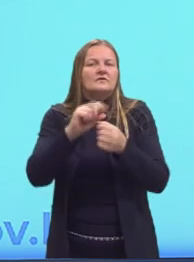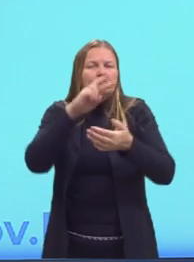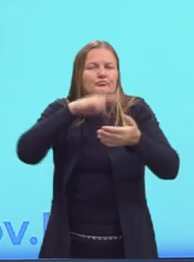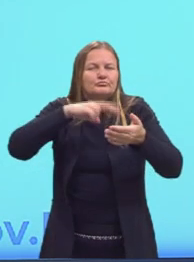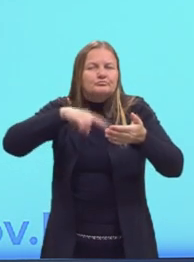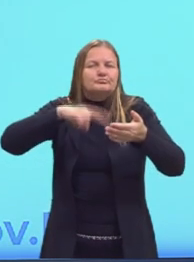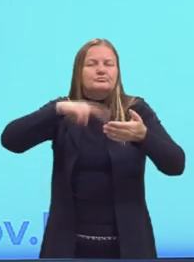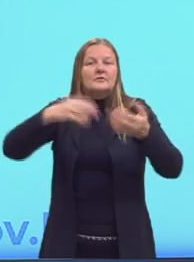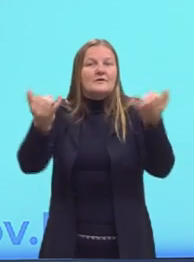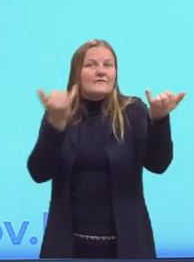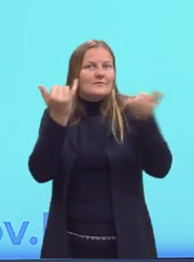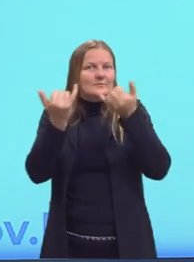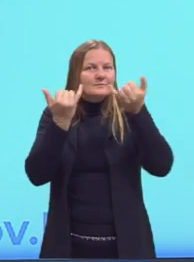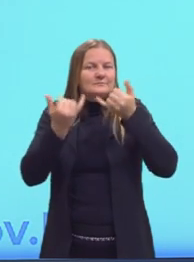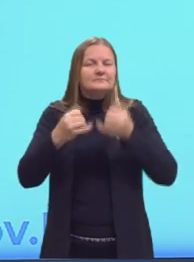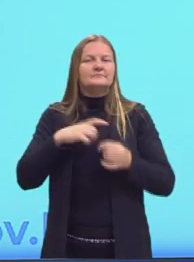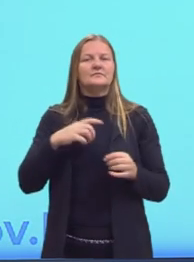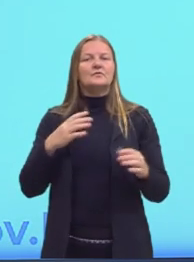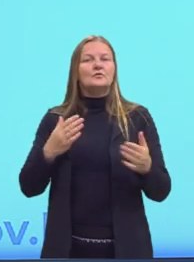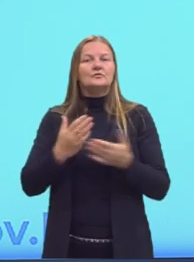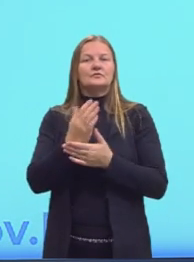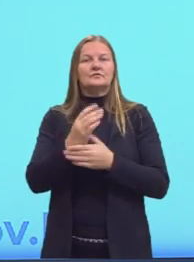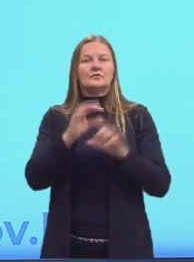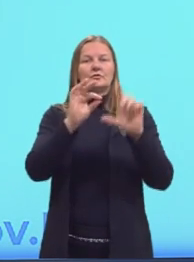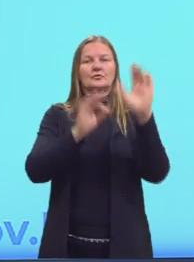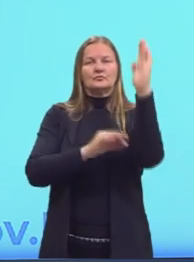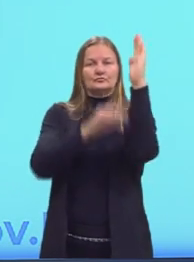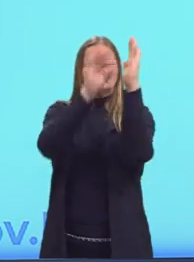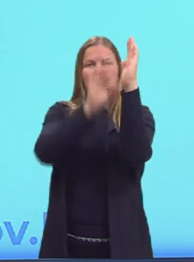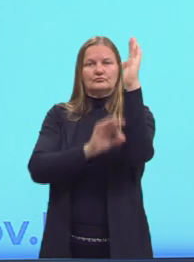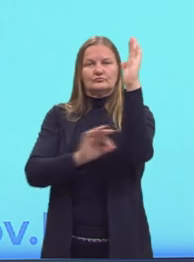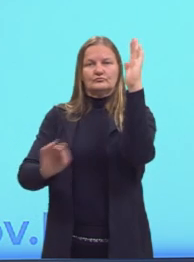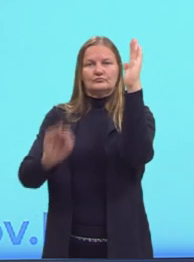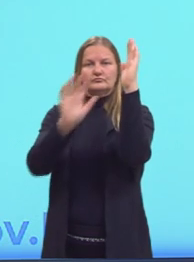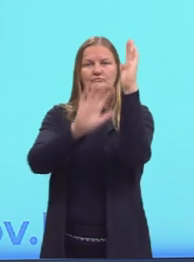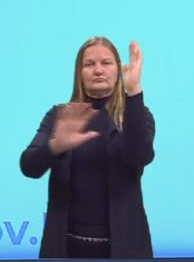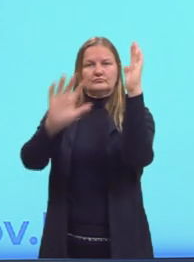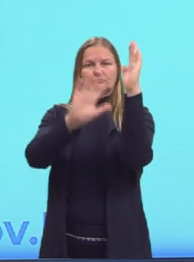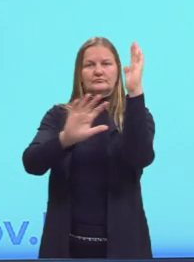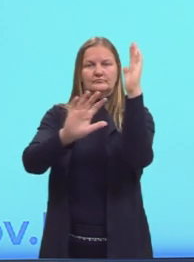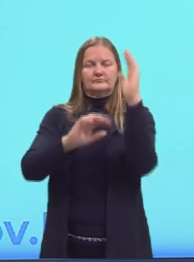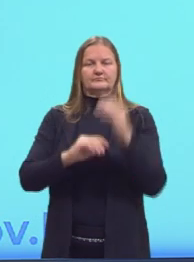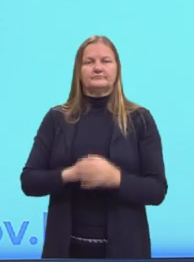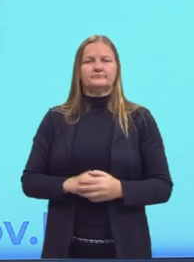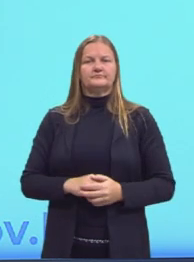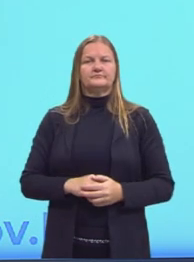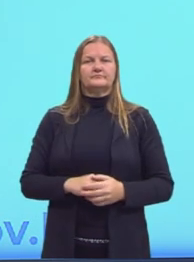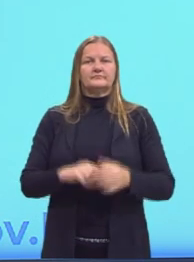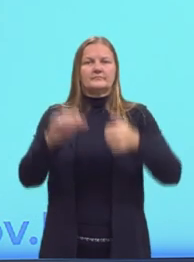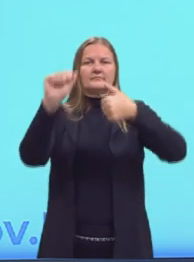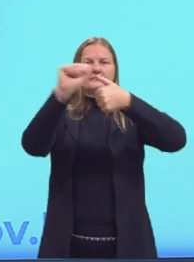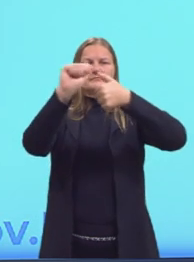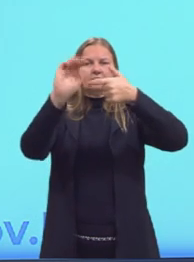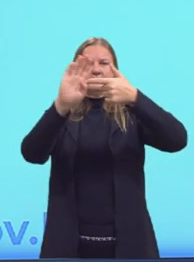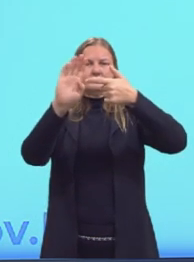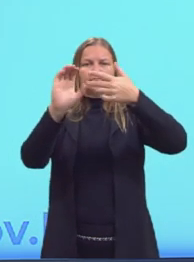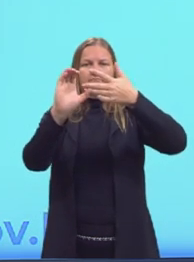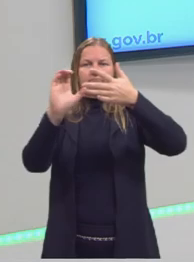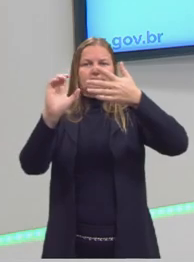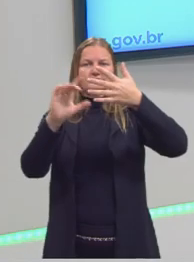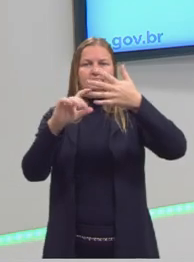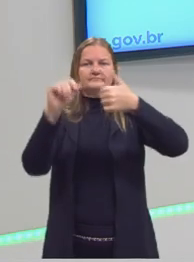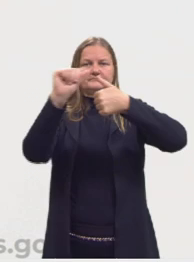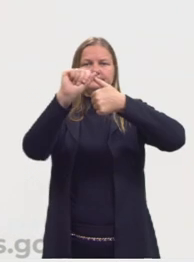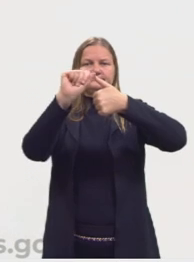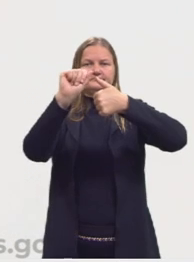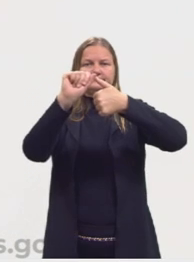essas informações através do plano cartesiano. As alternativas, então, aqui descritas, letra